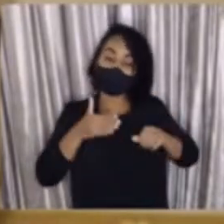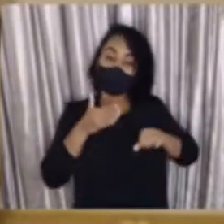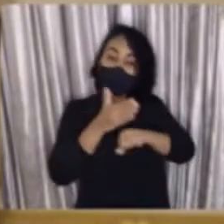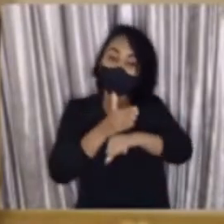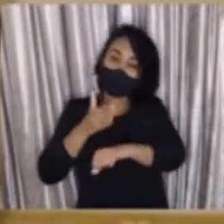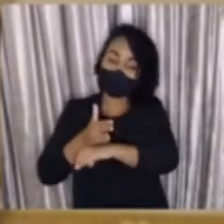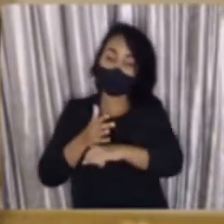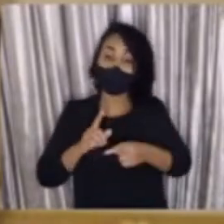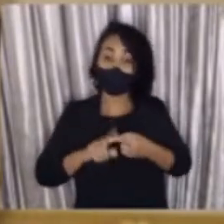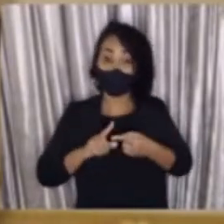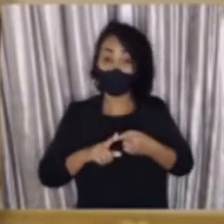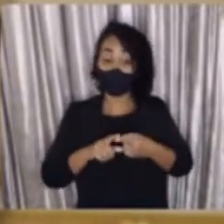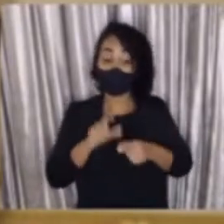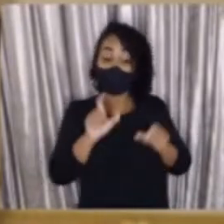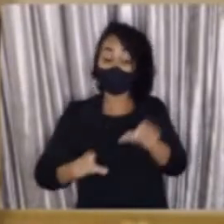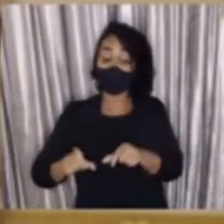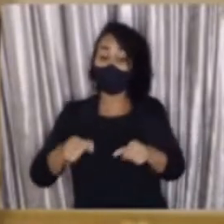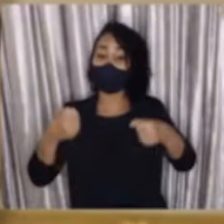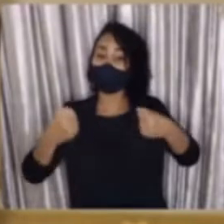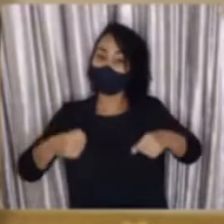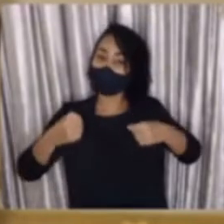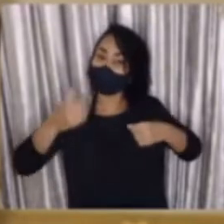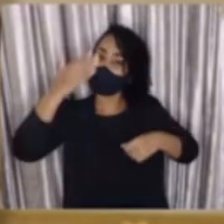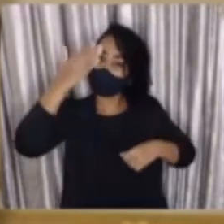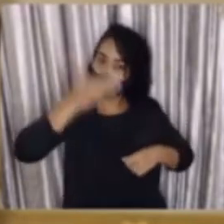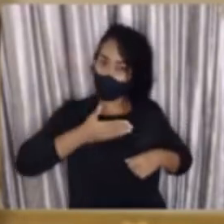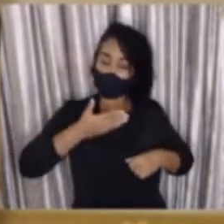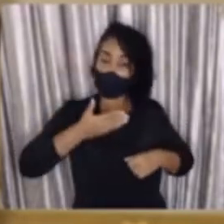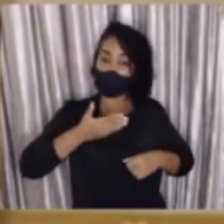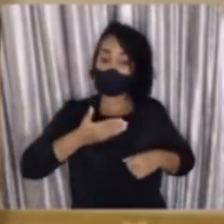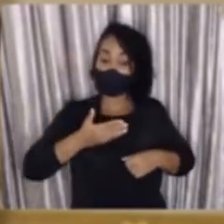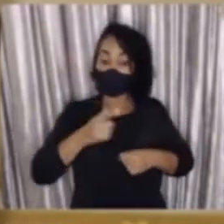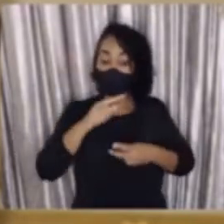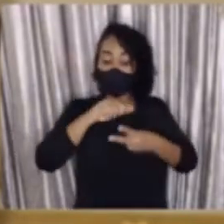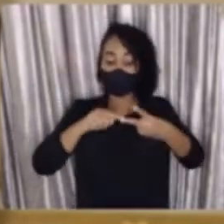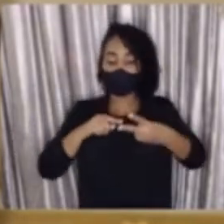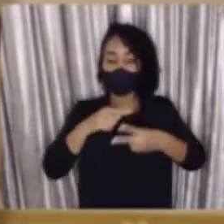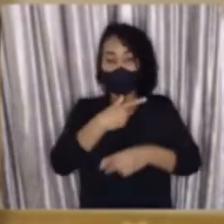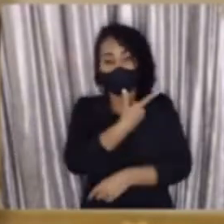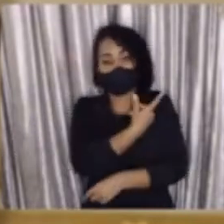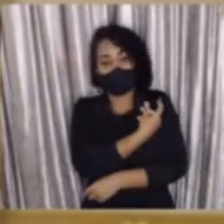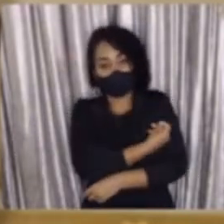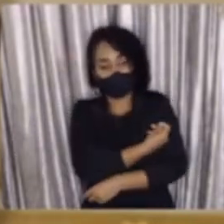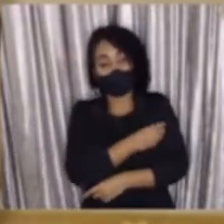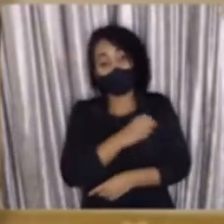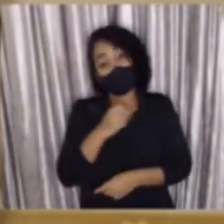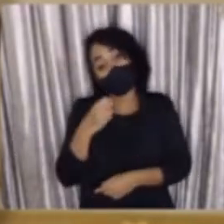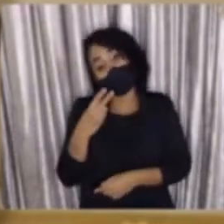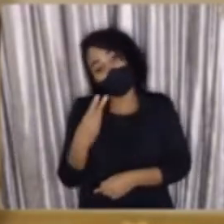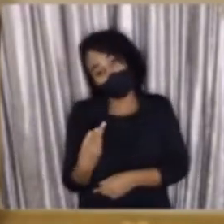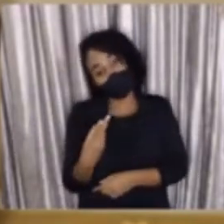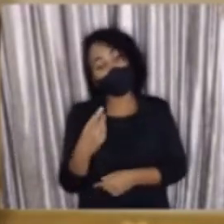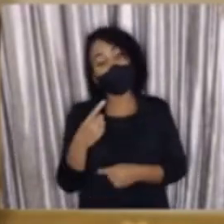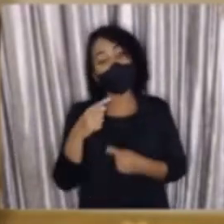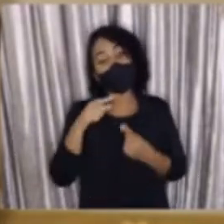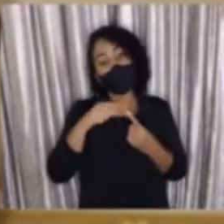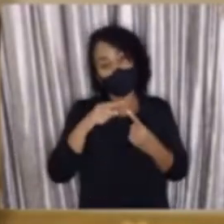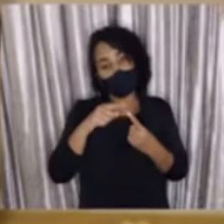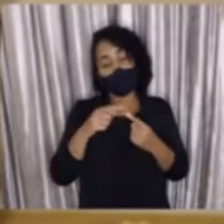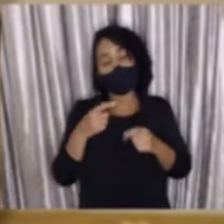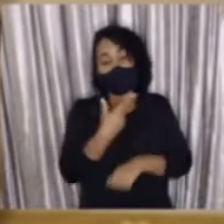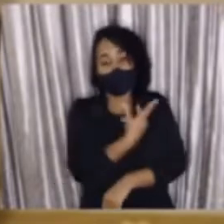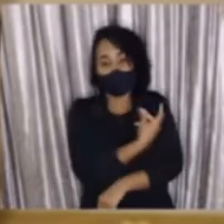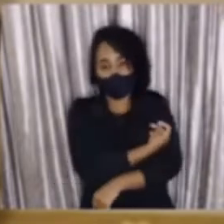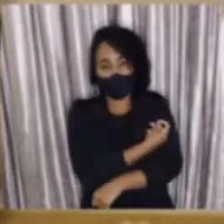acesso a esses eventos, as pessoas terão que comprovar as duas doses da vacina ou, pelo menos,